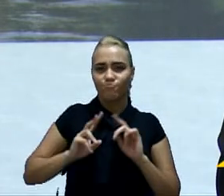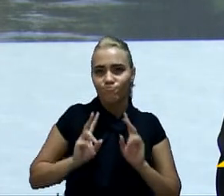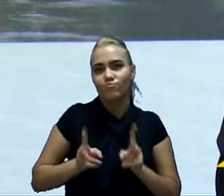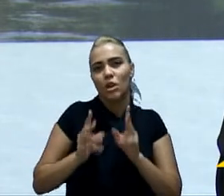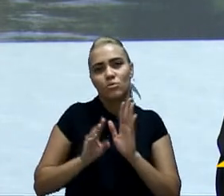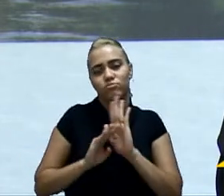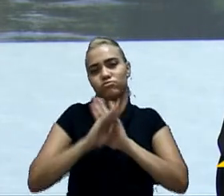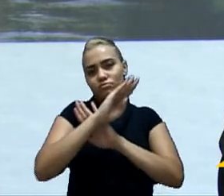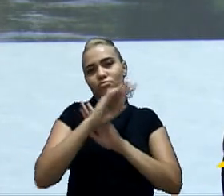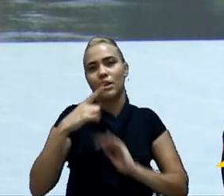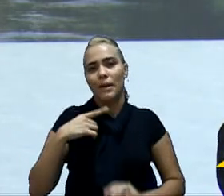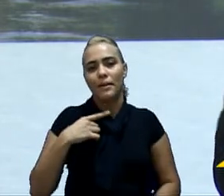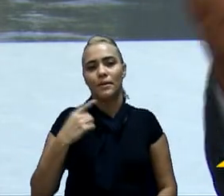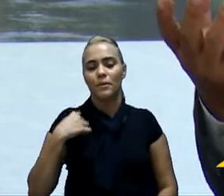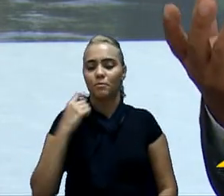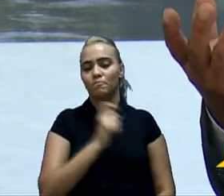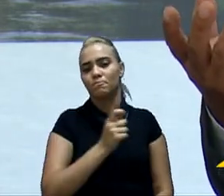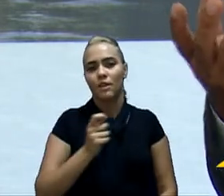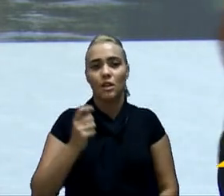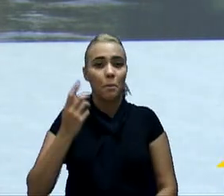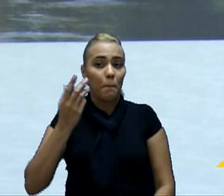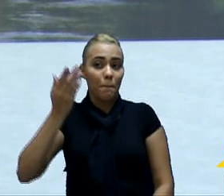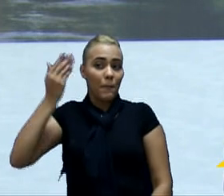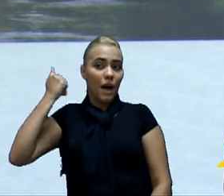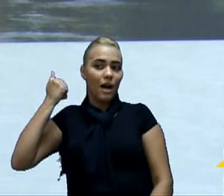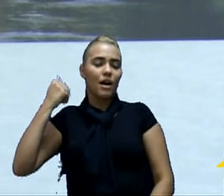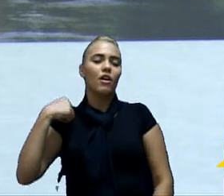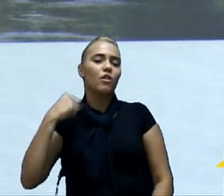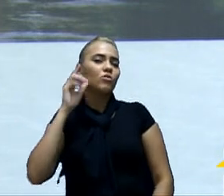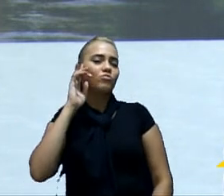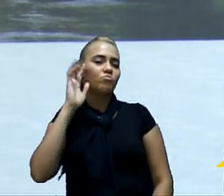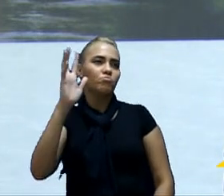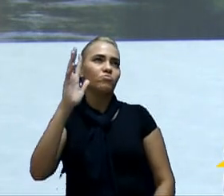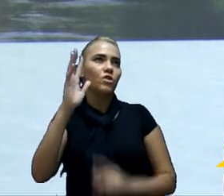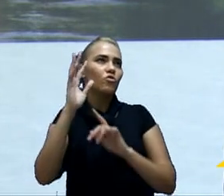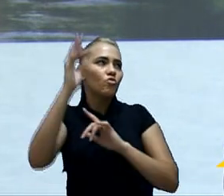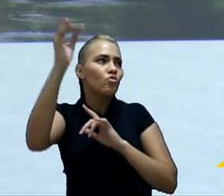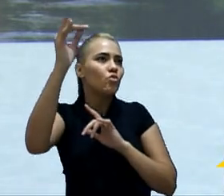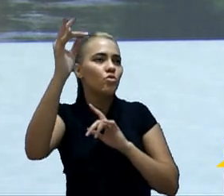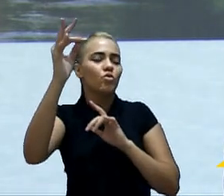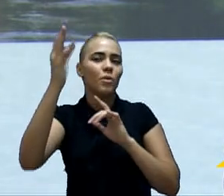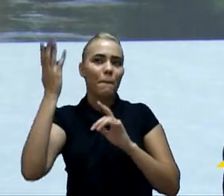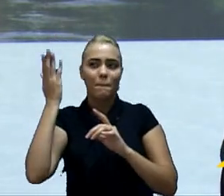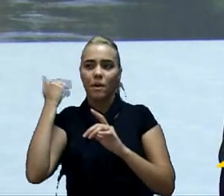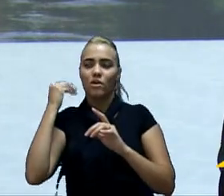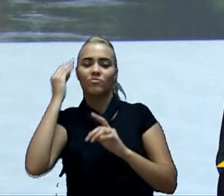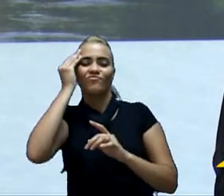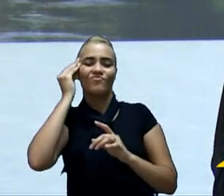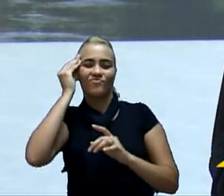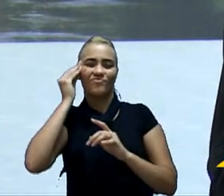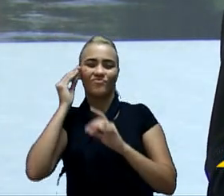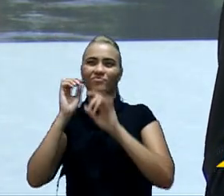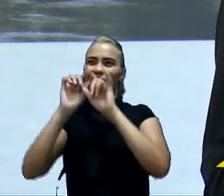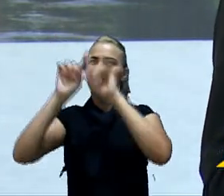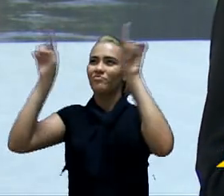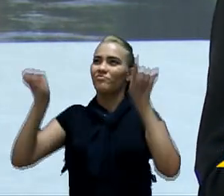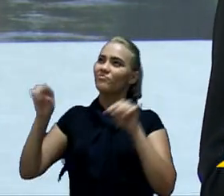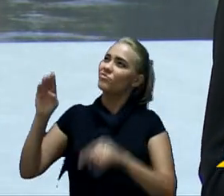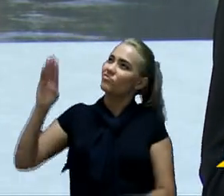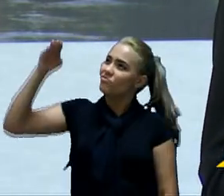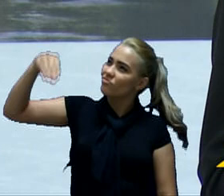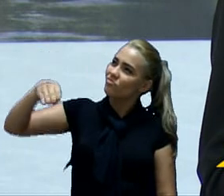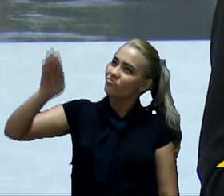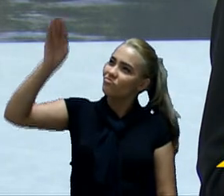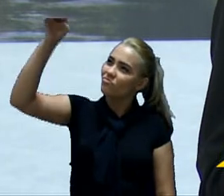exercício anterior, que você faz uma previsão para o exercício seguinte. Naturalmente, se nós assistemos uma vaga